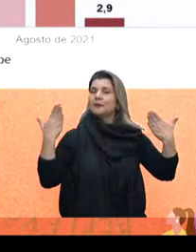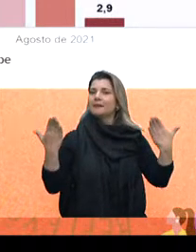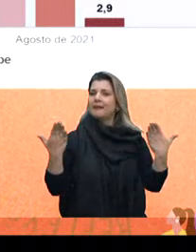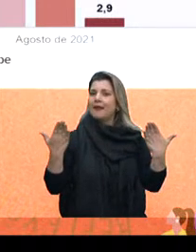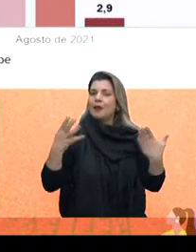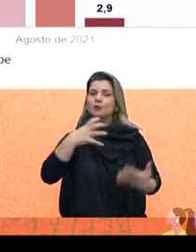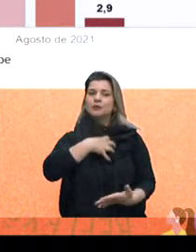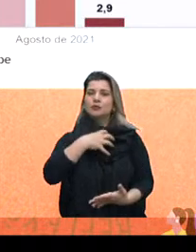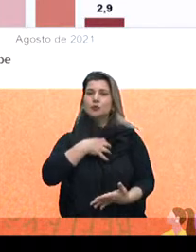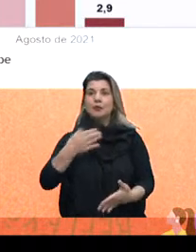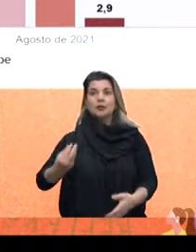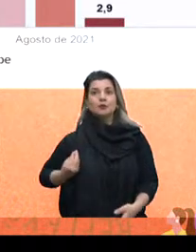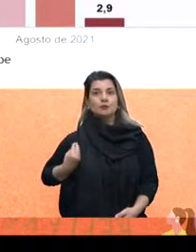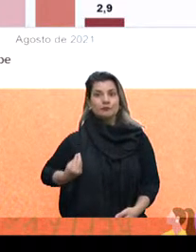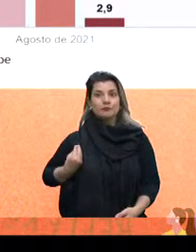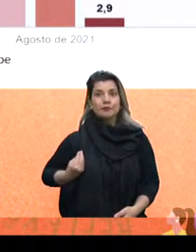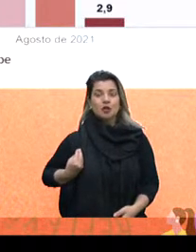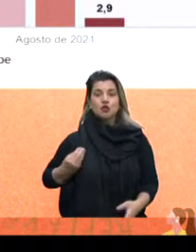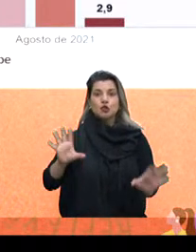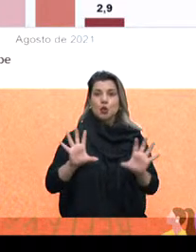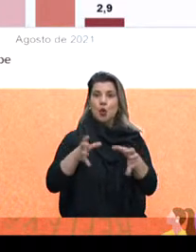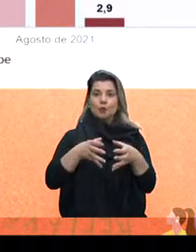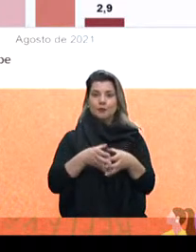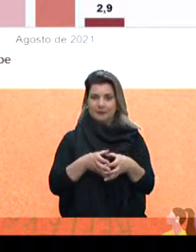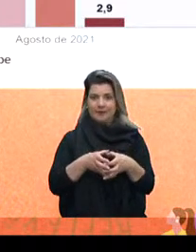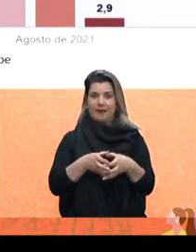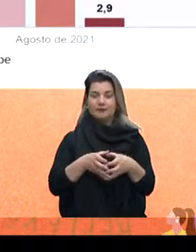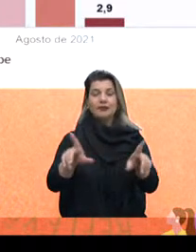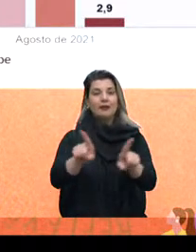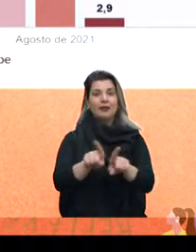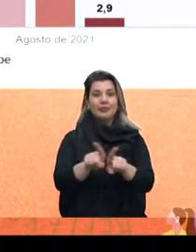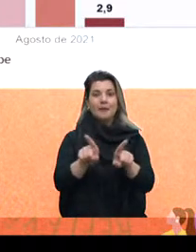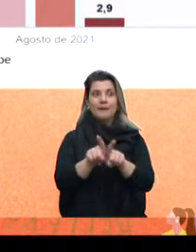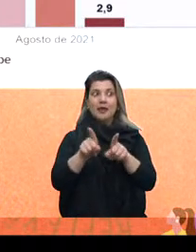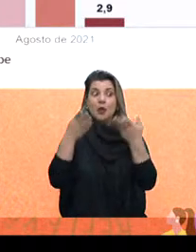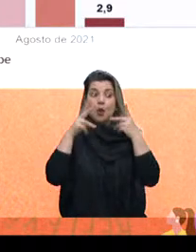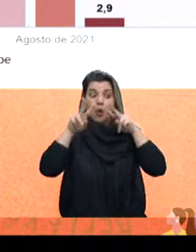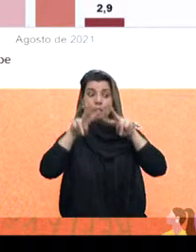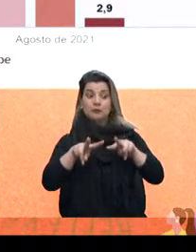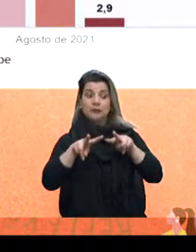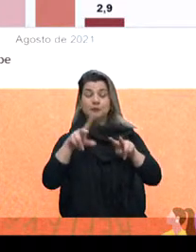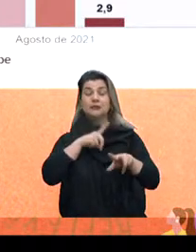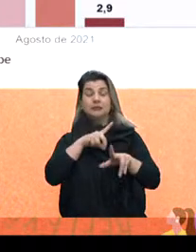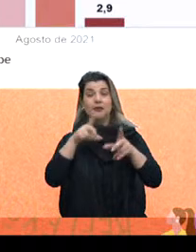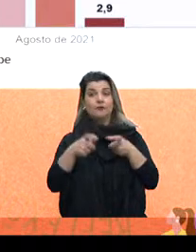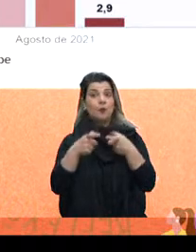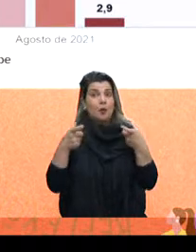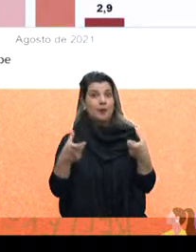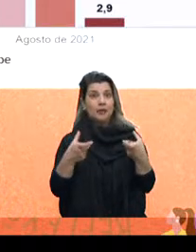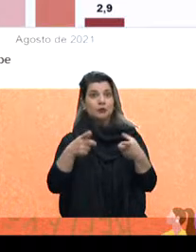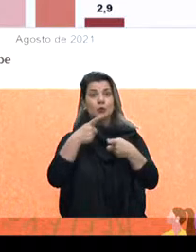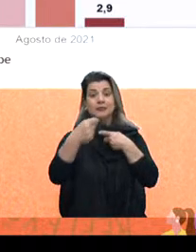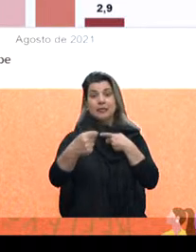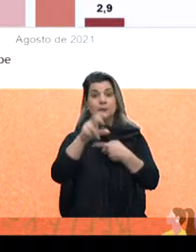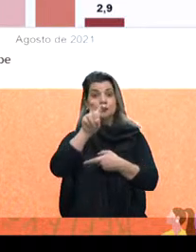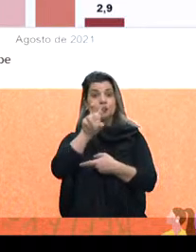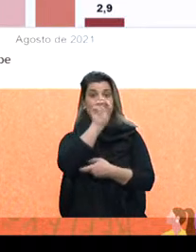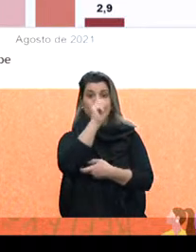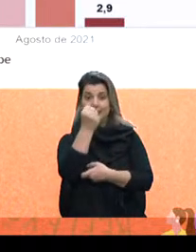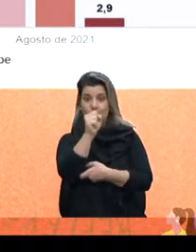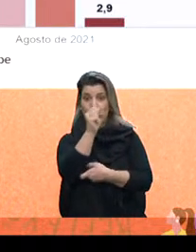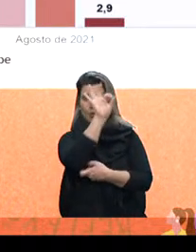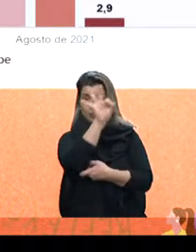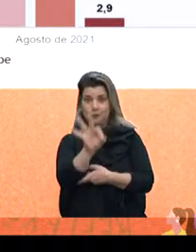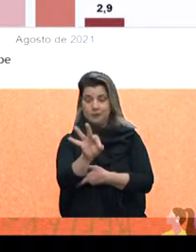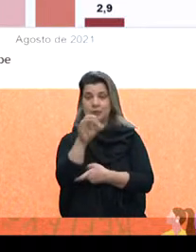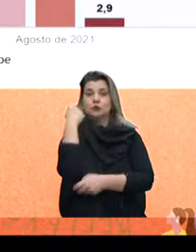pertencimento, o sentimento de comunidade. E aí também verificamos que houve um aumento. Nós saímos de 58% dos gaúchos